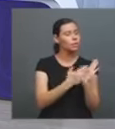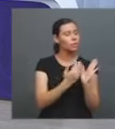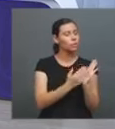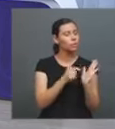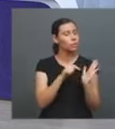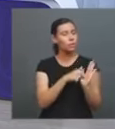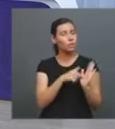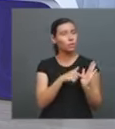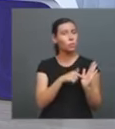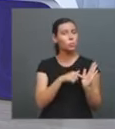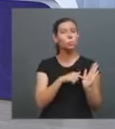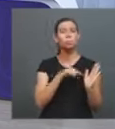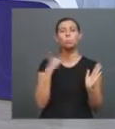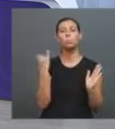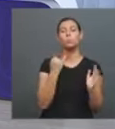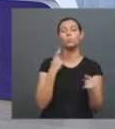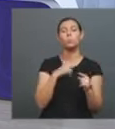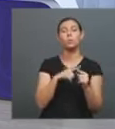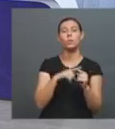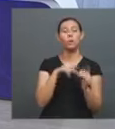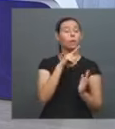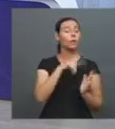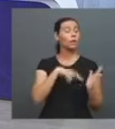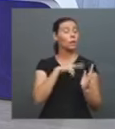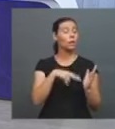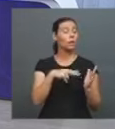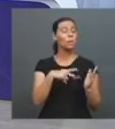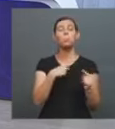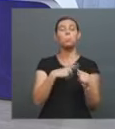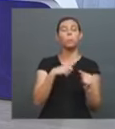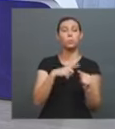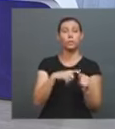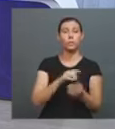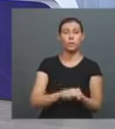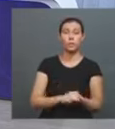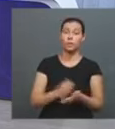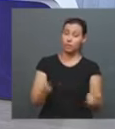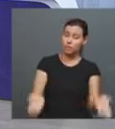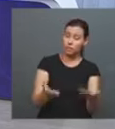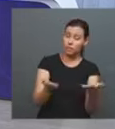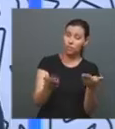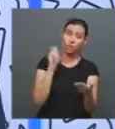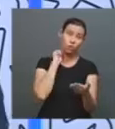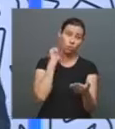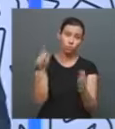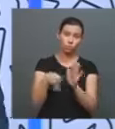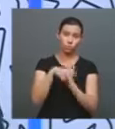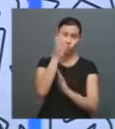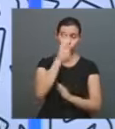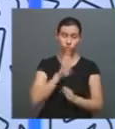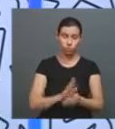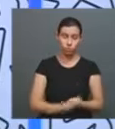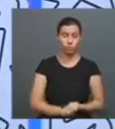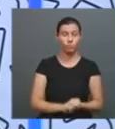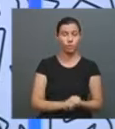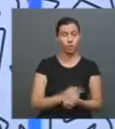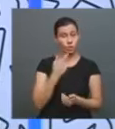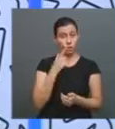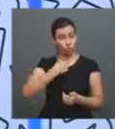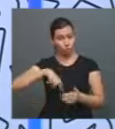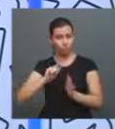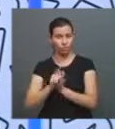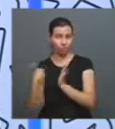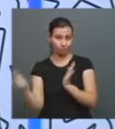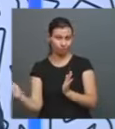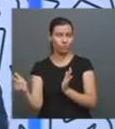Por que a gente quer ler um livro? Ler autores nacionais, incentivar esses autores, como a gente é do jornalismo, eu sou